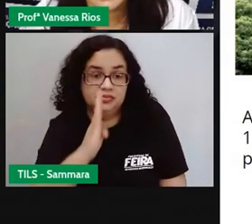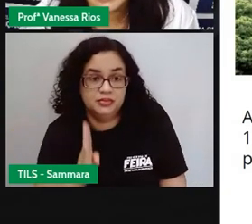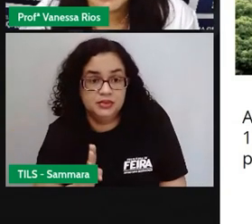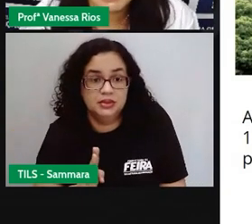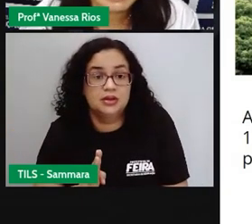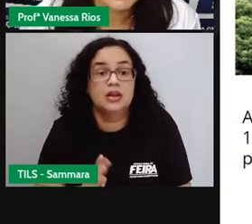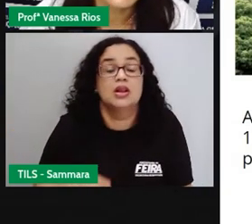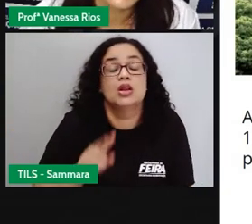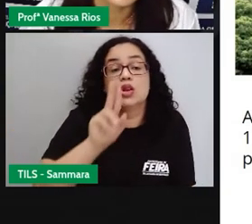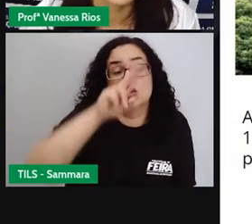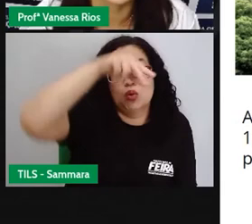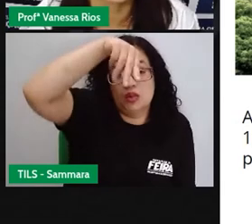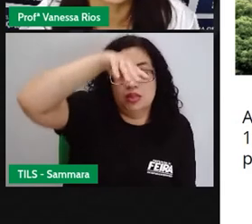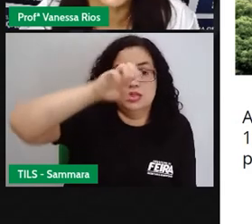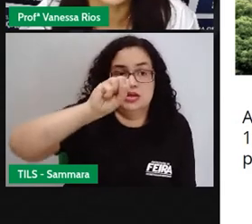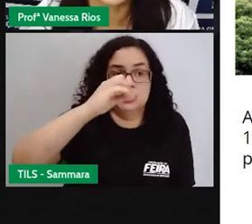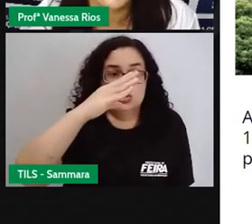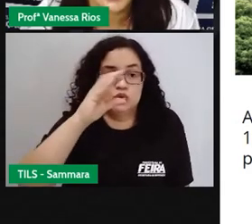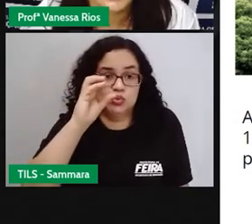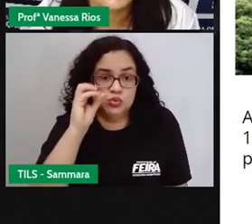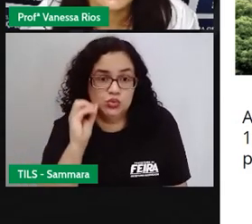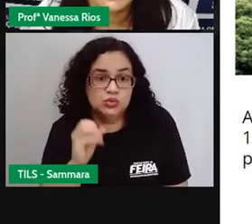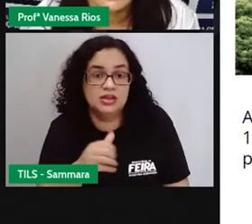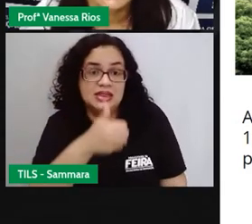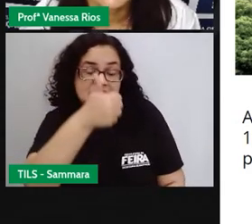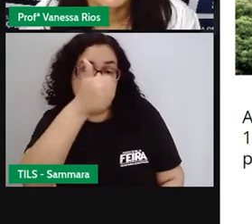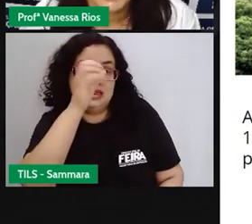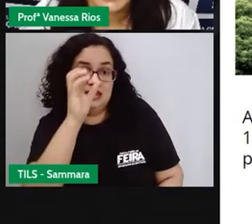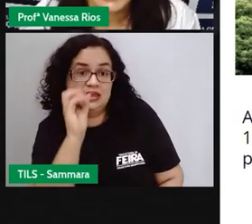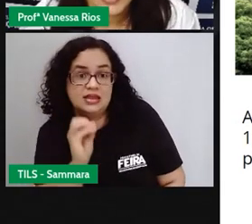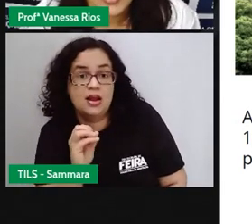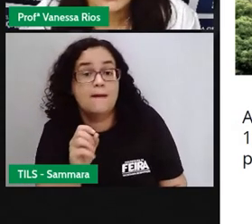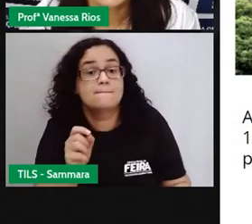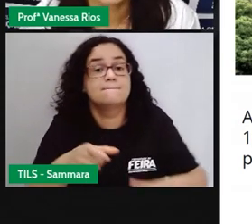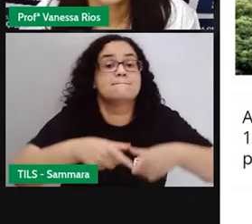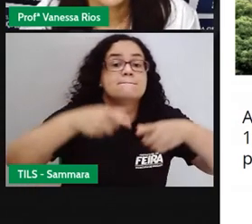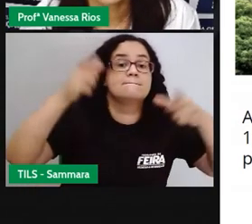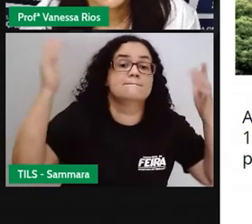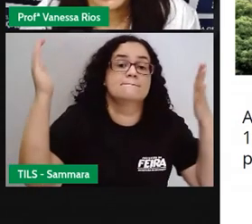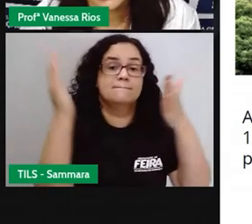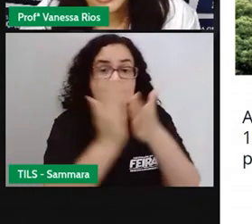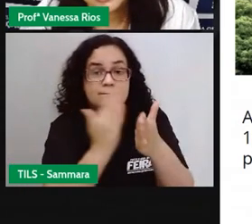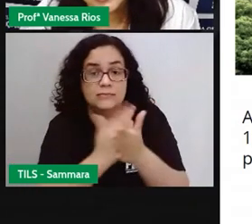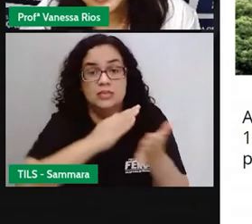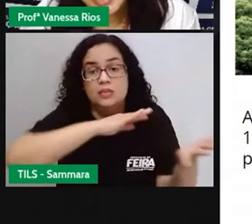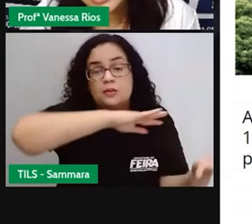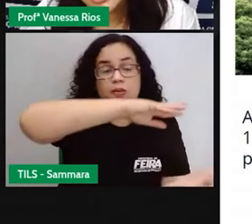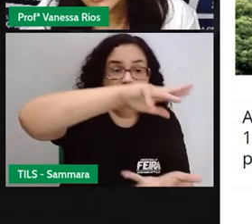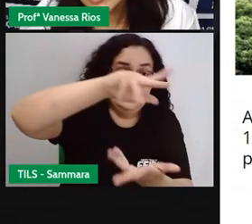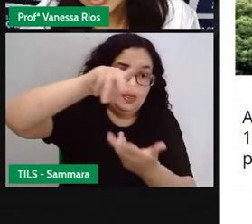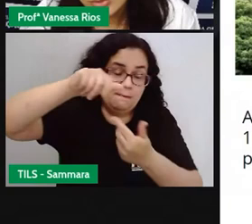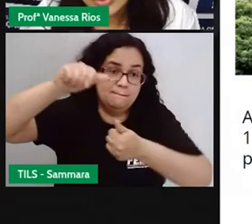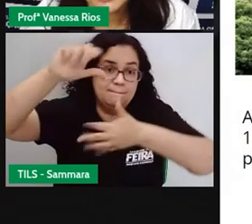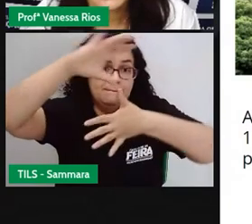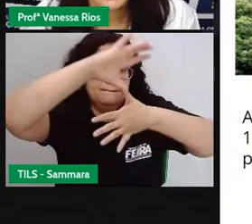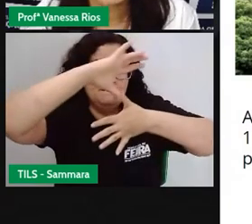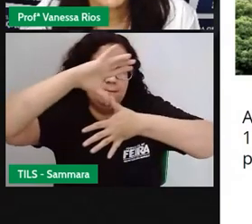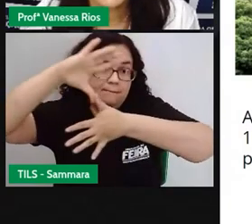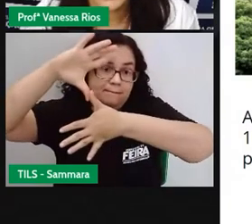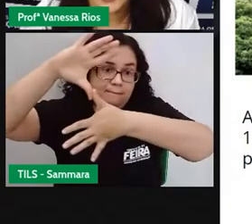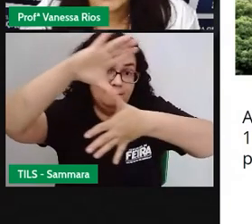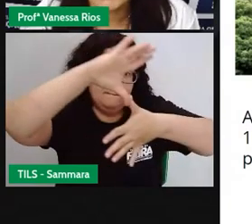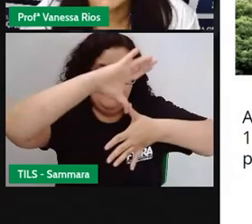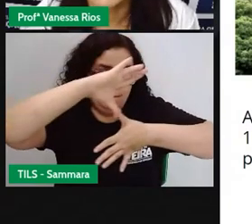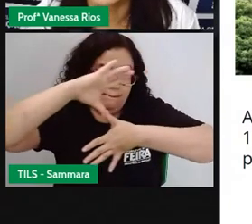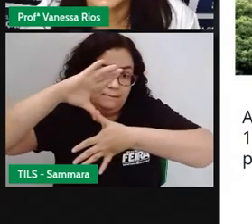considerada pela Unesco uma das dez maiores bibliotecas nacionais do mundo e a